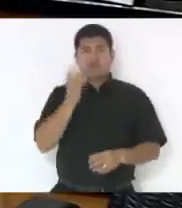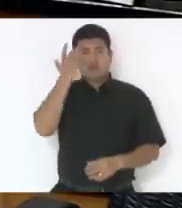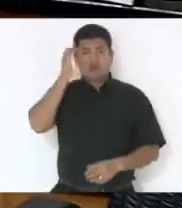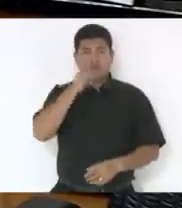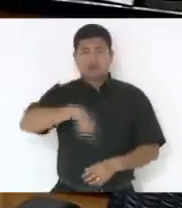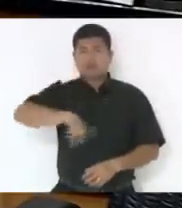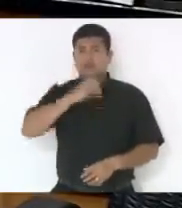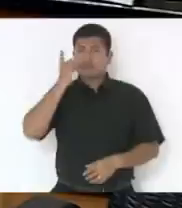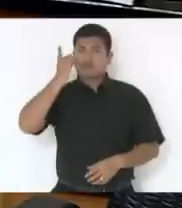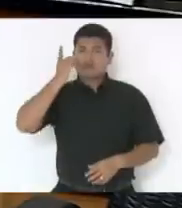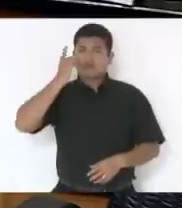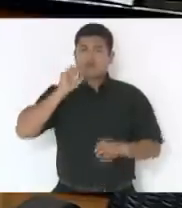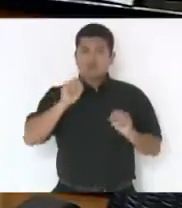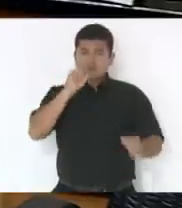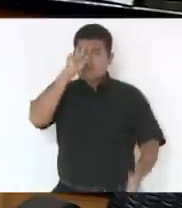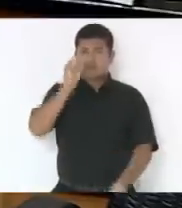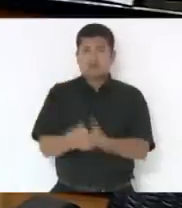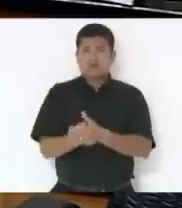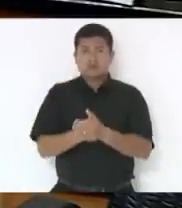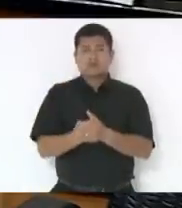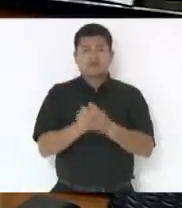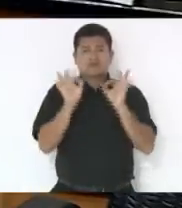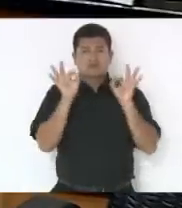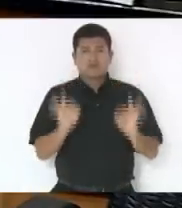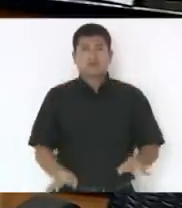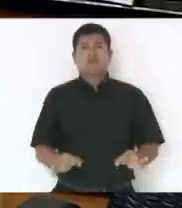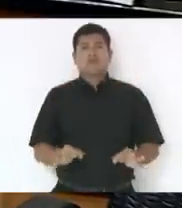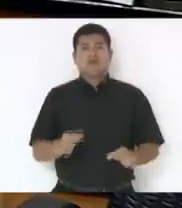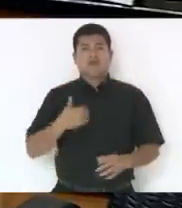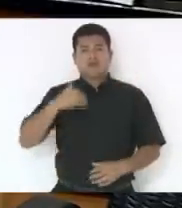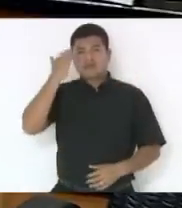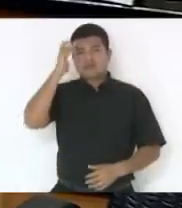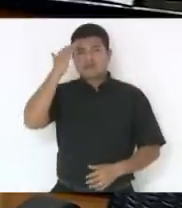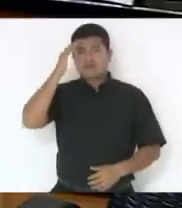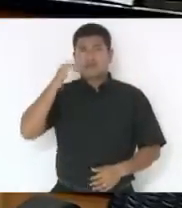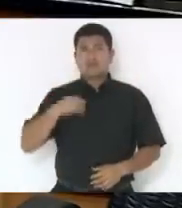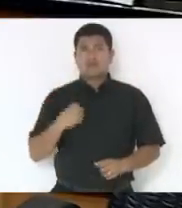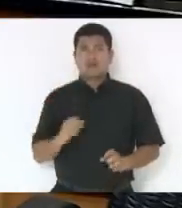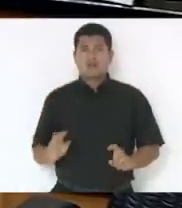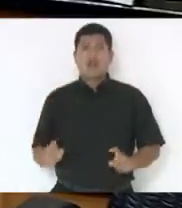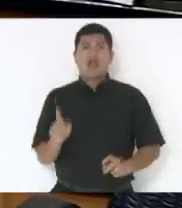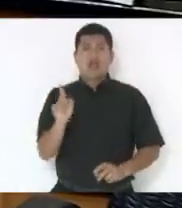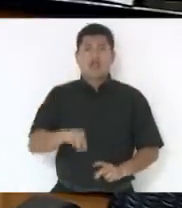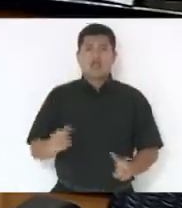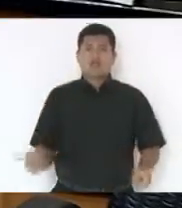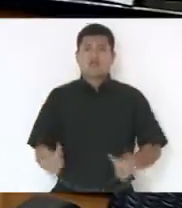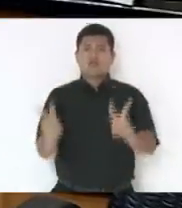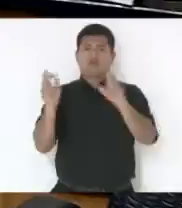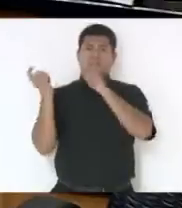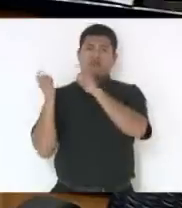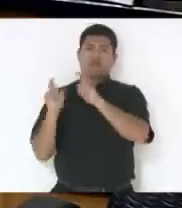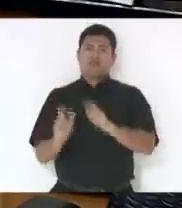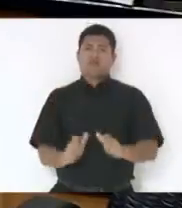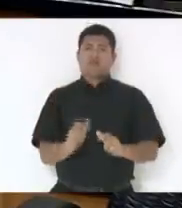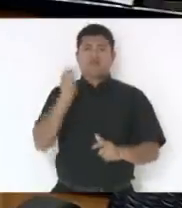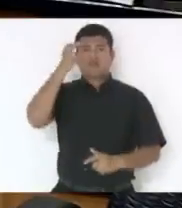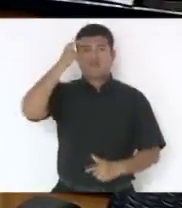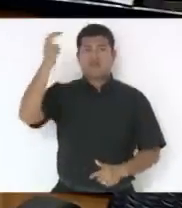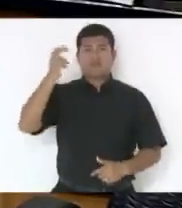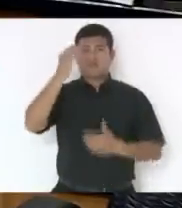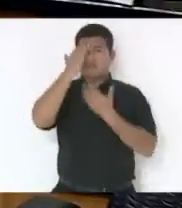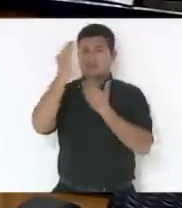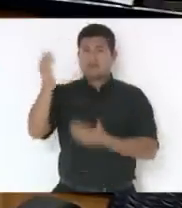decidir e certamente entendo que isso aqui seria uma valorização dessas tradições culturais. Obrigado, senhor presidente.